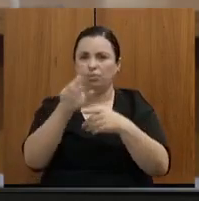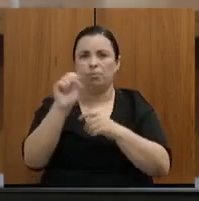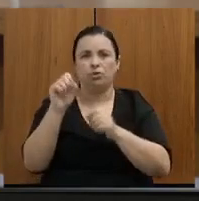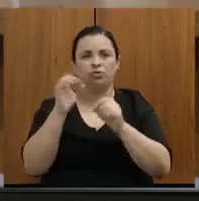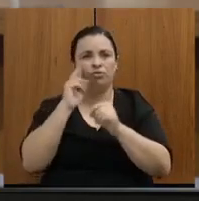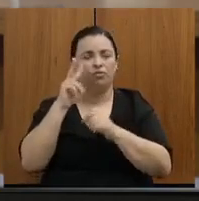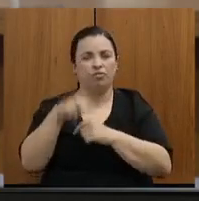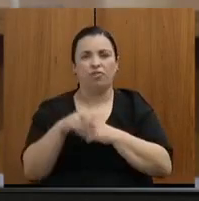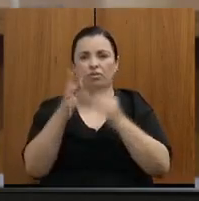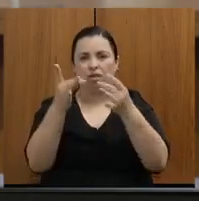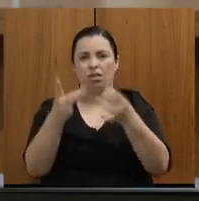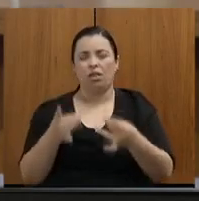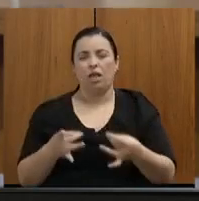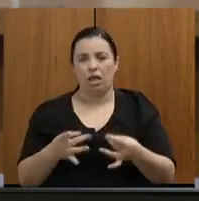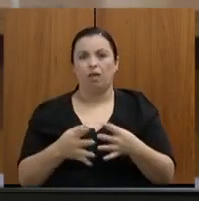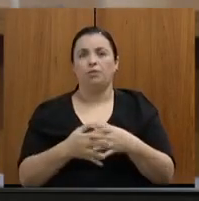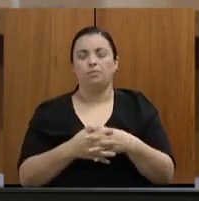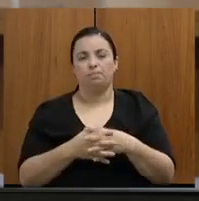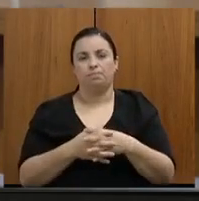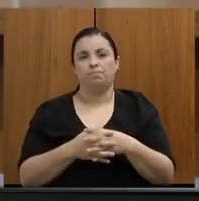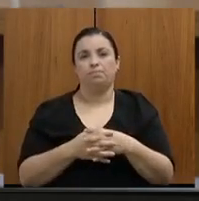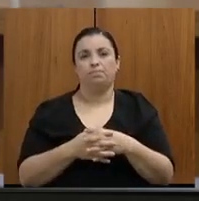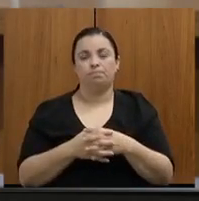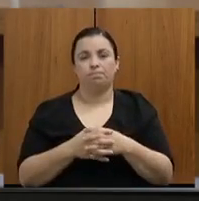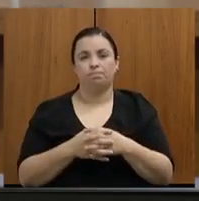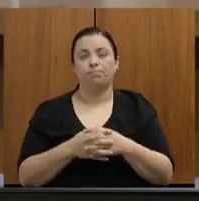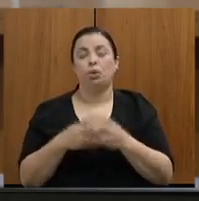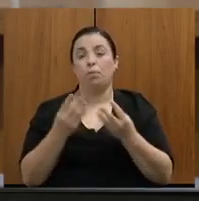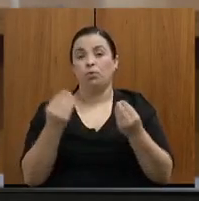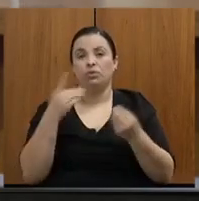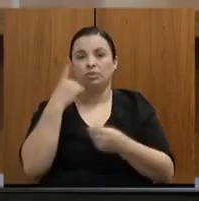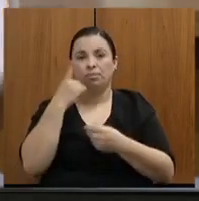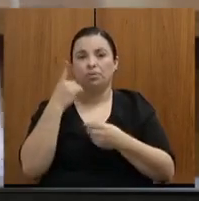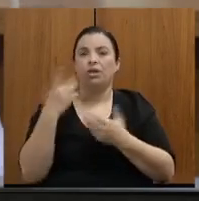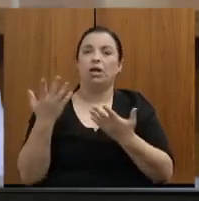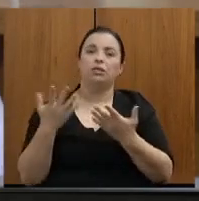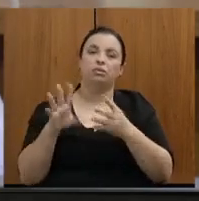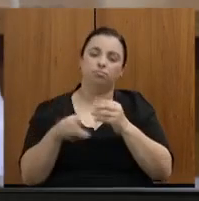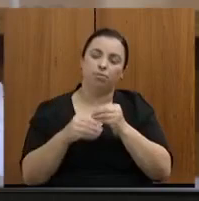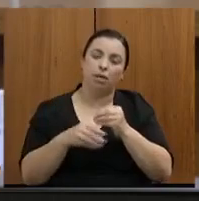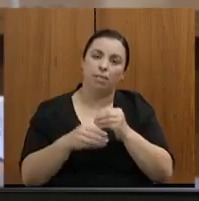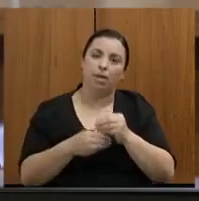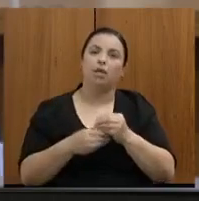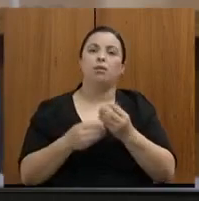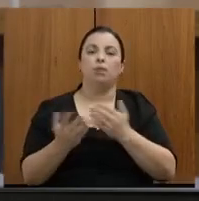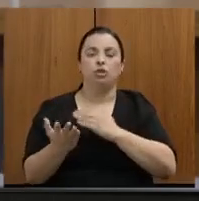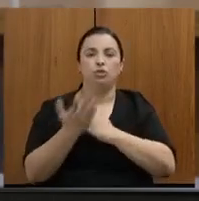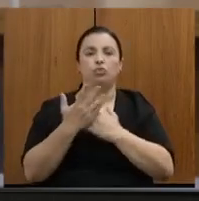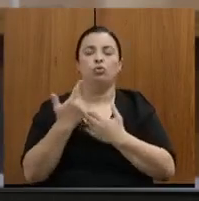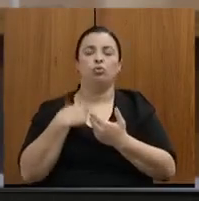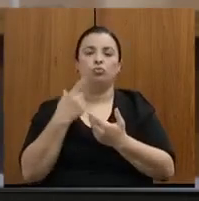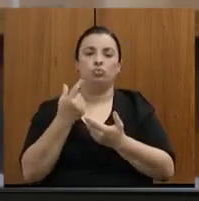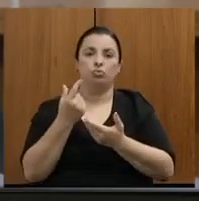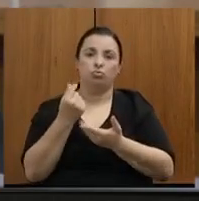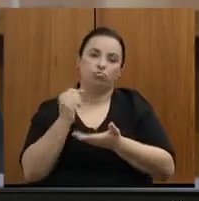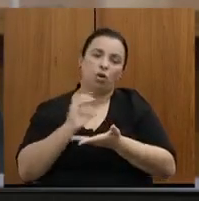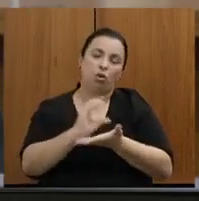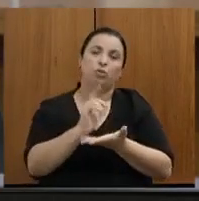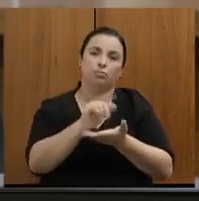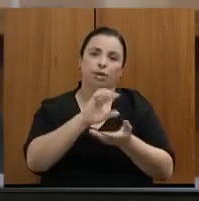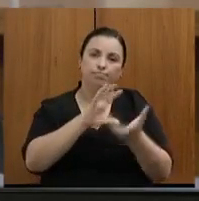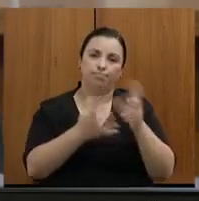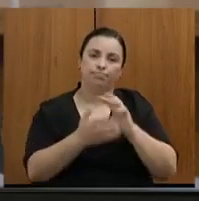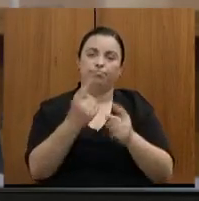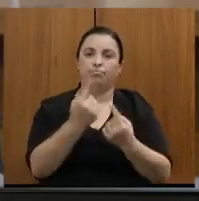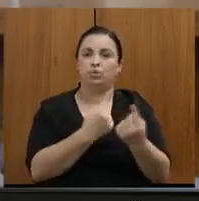Andrade, muitos outros deputados que nos deram os recursos. Bom, outro ponto, que são os pontos críticos de